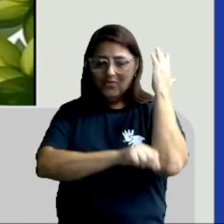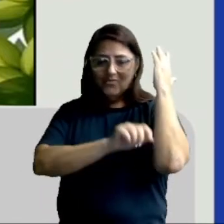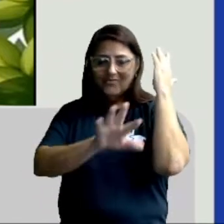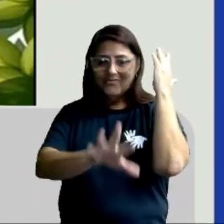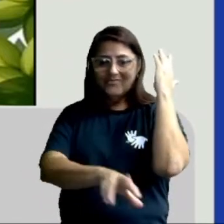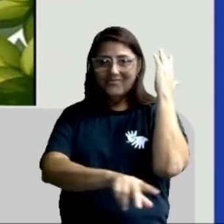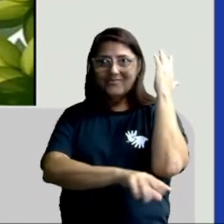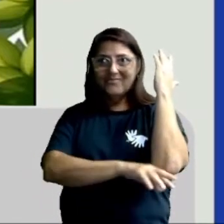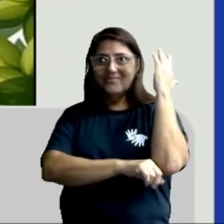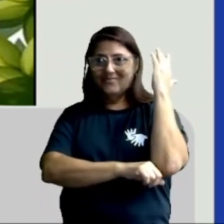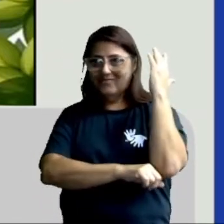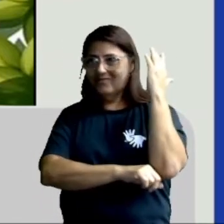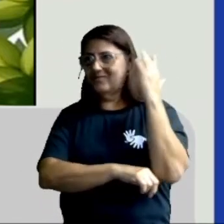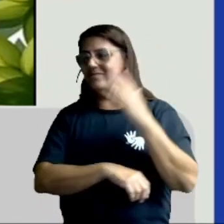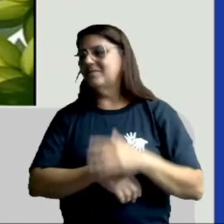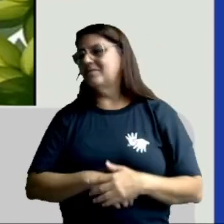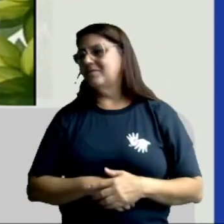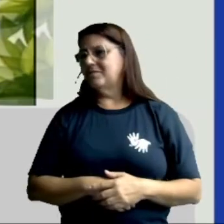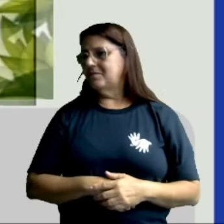água que caiu.